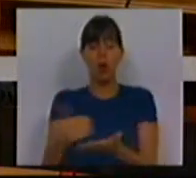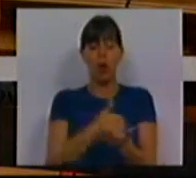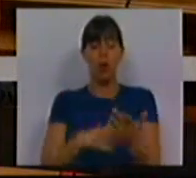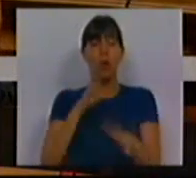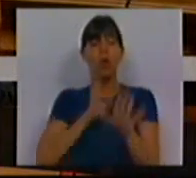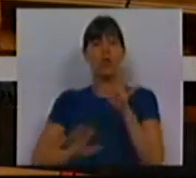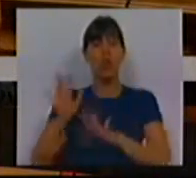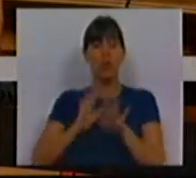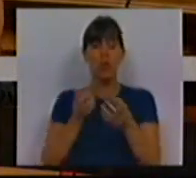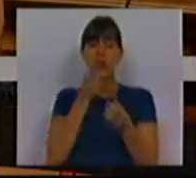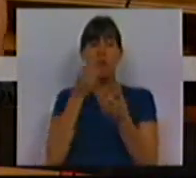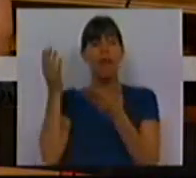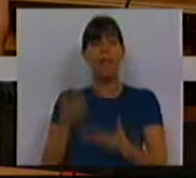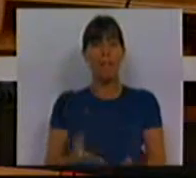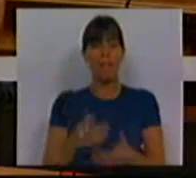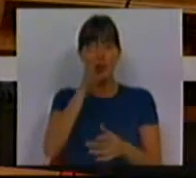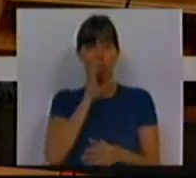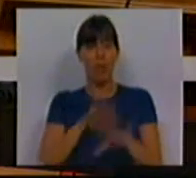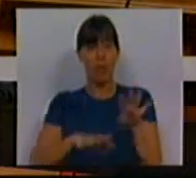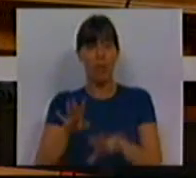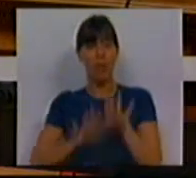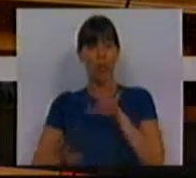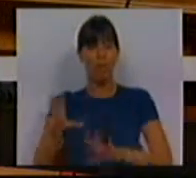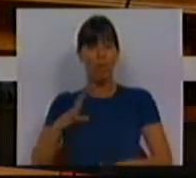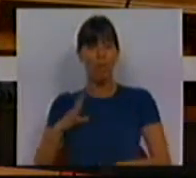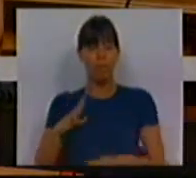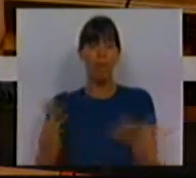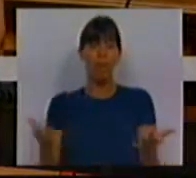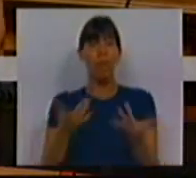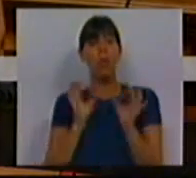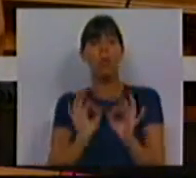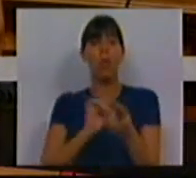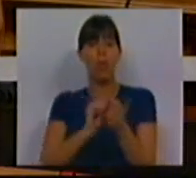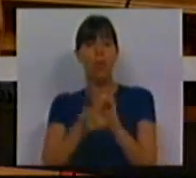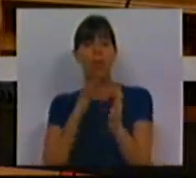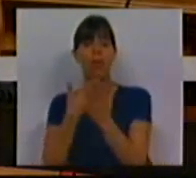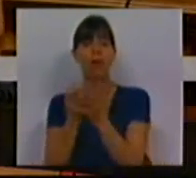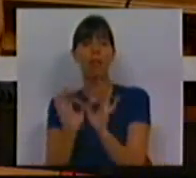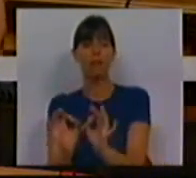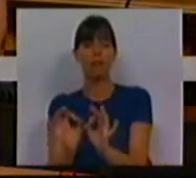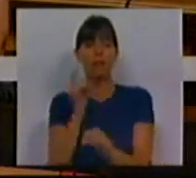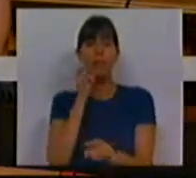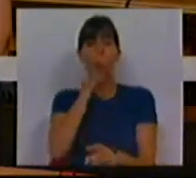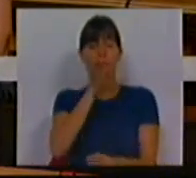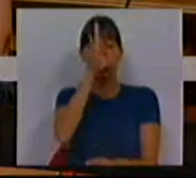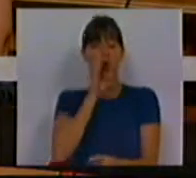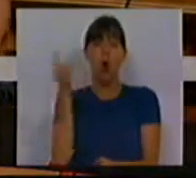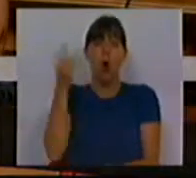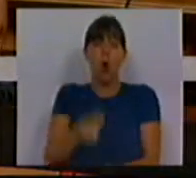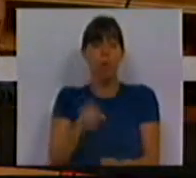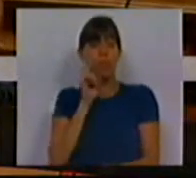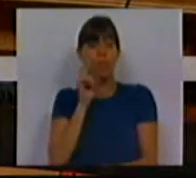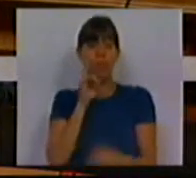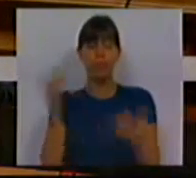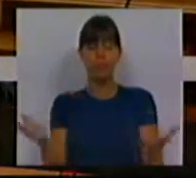Governo são bem-vindos quando eles favorecem aqueles a quem o Estado tem a obrigação de